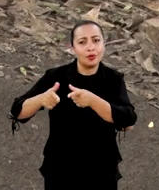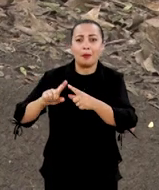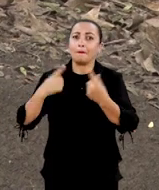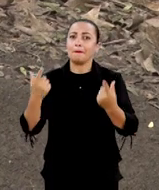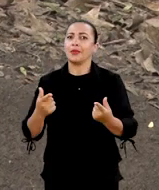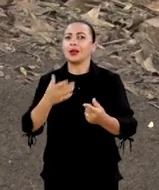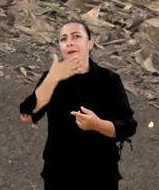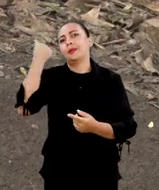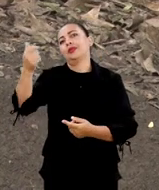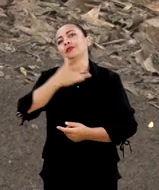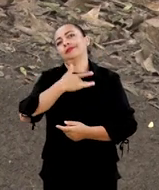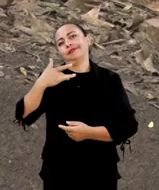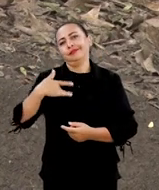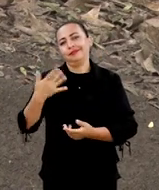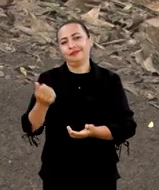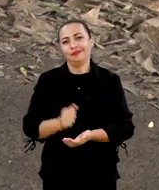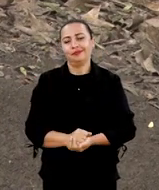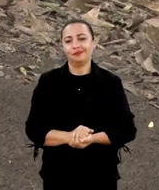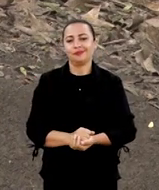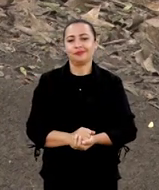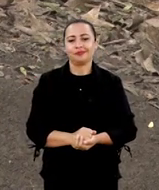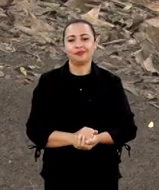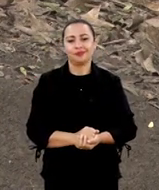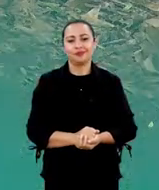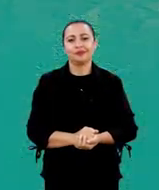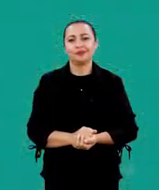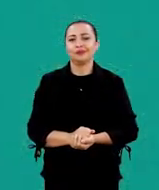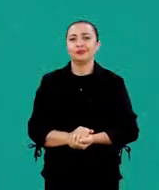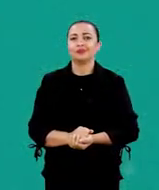saboroso quanto os convencionais, porém, mais saudável.